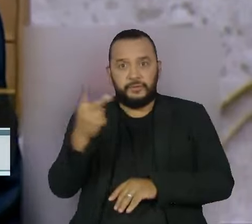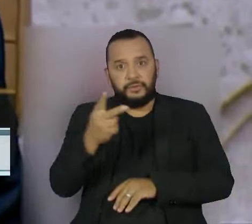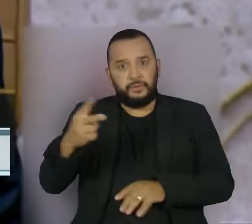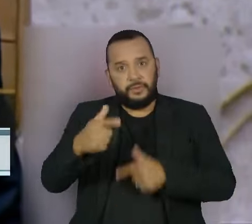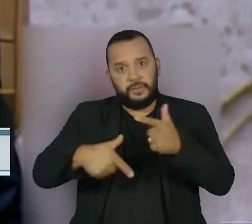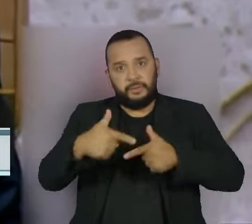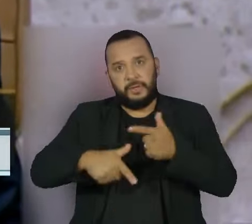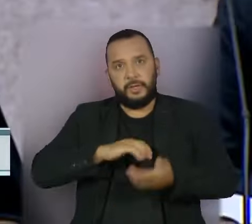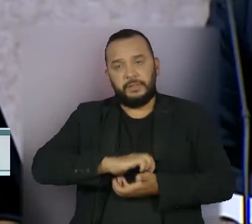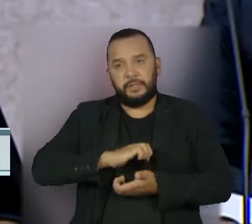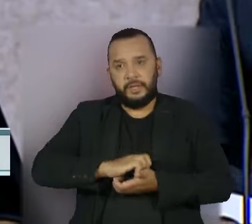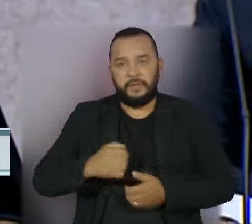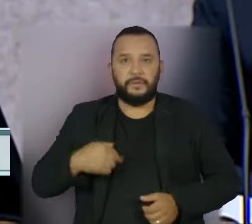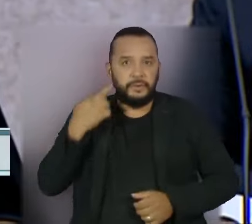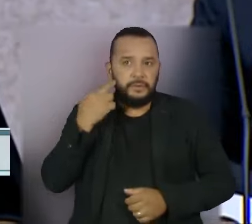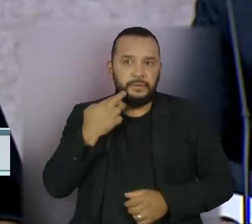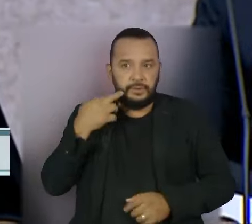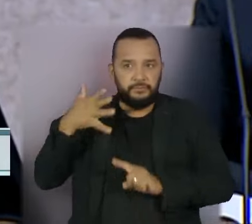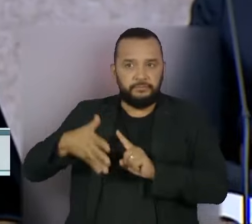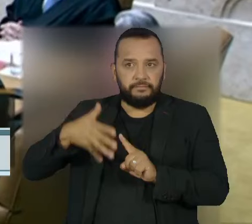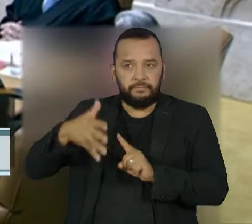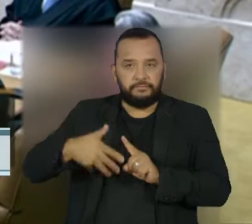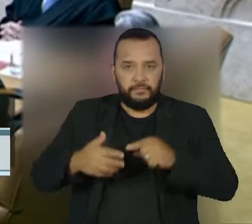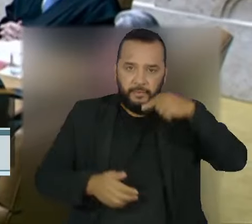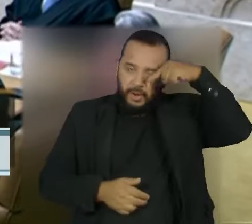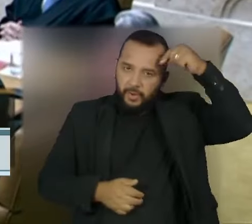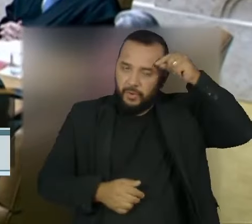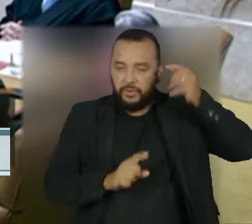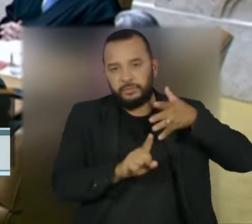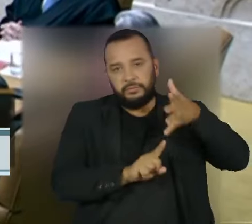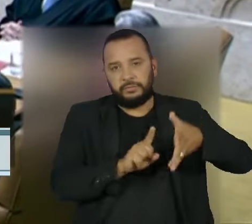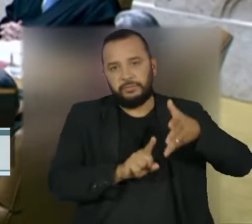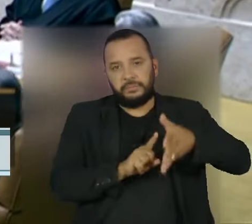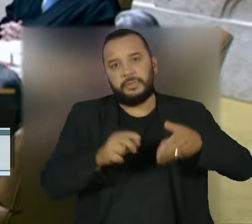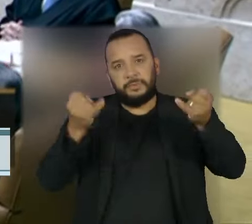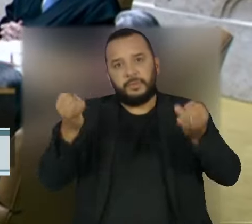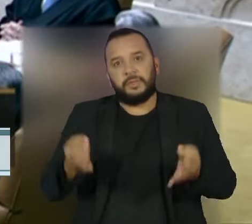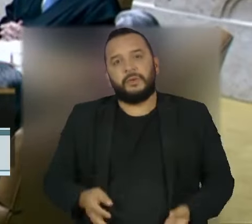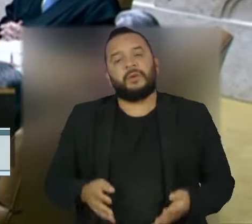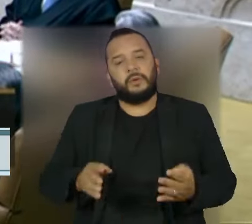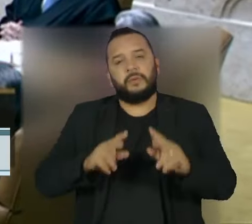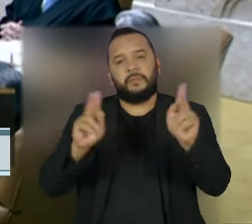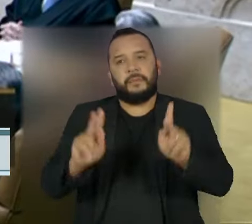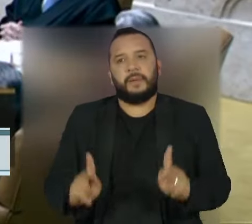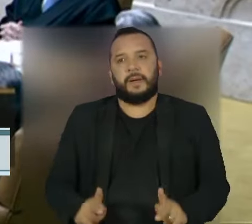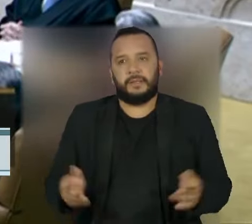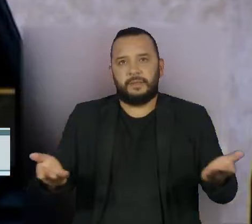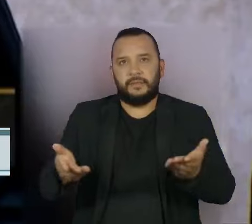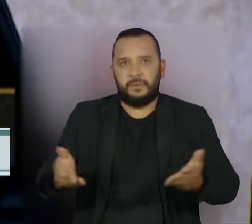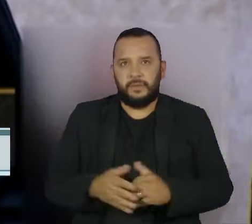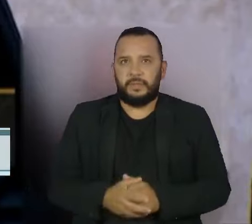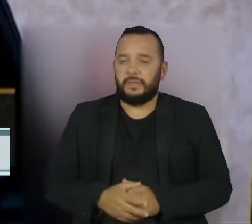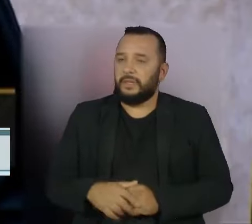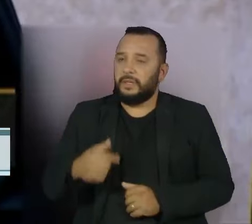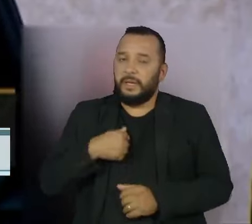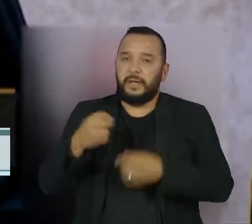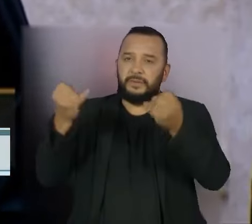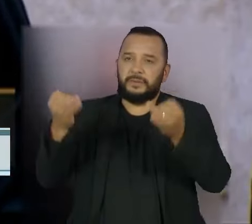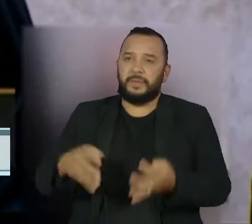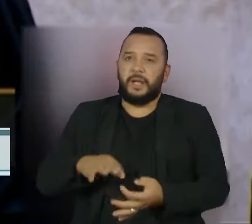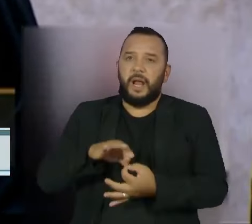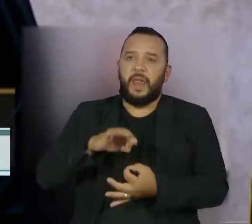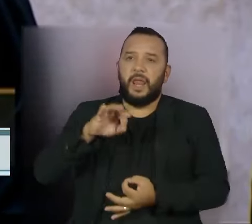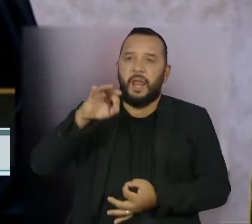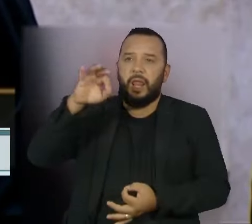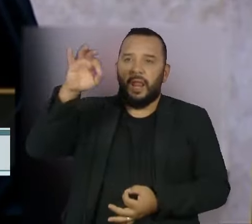Nos discursos, Pacheco e Barroso ressaltaram a volta da paz institucional. Felizmente, eu não preciso gastar muito tempo nem energia